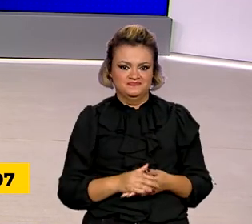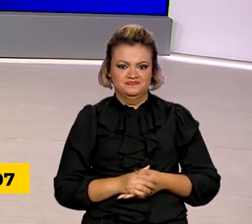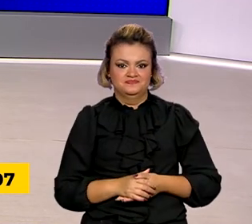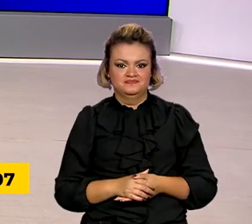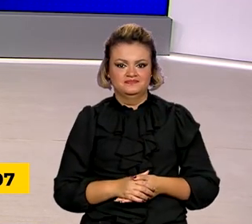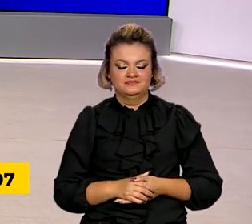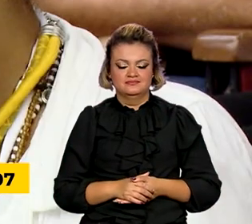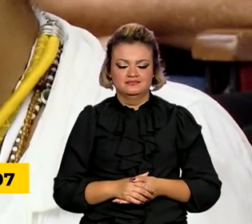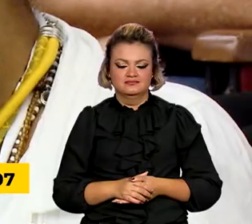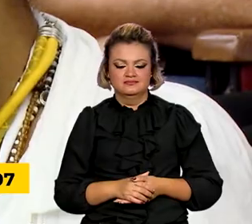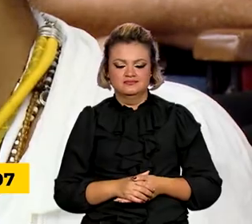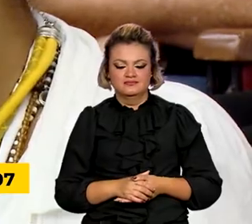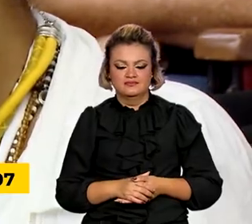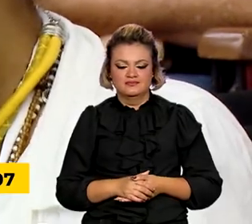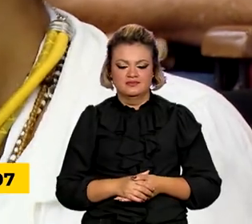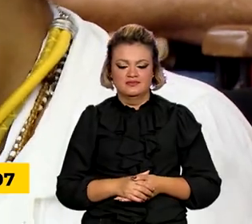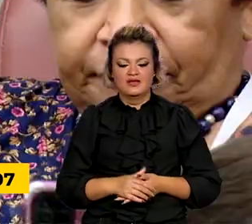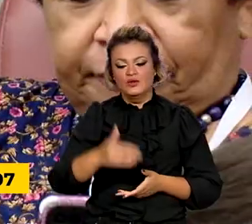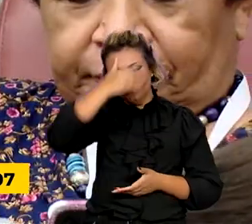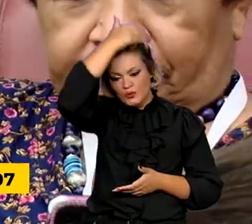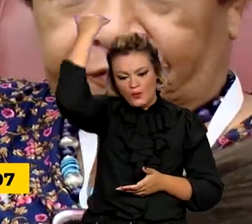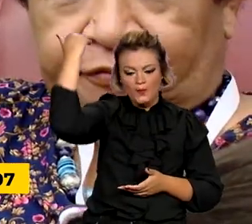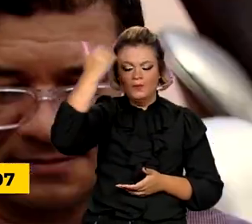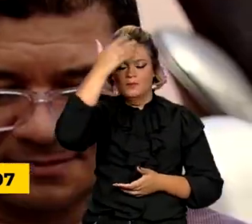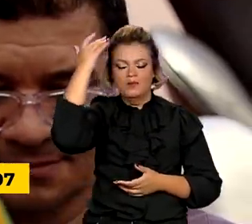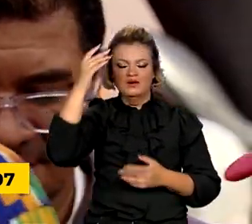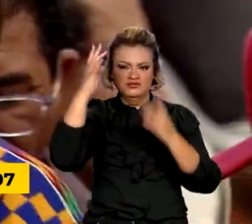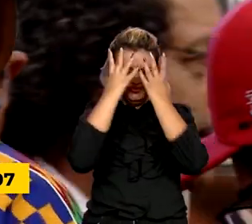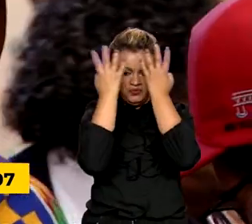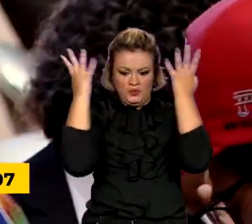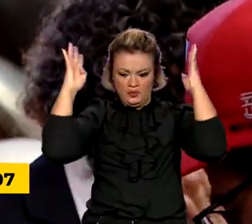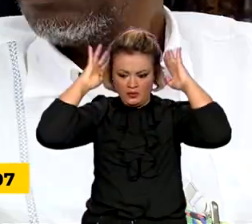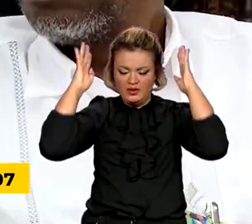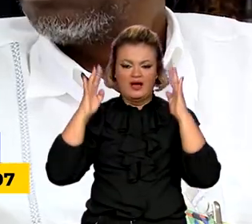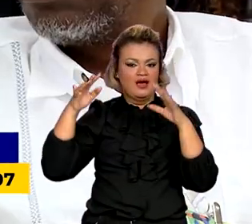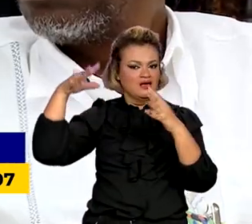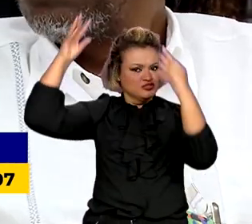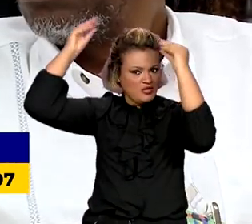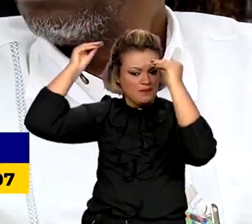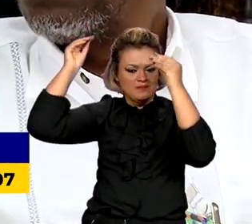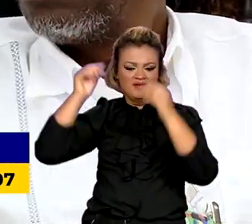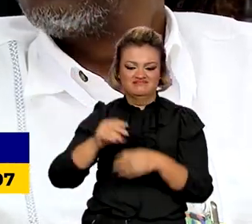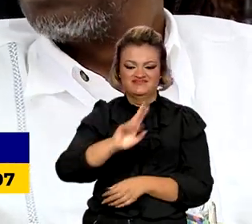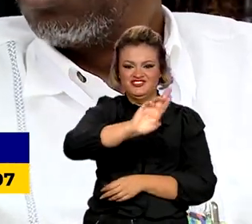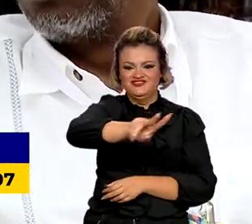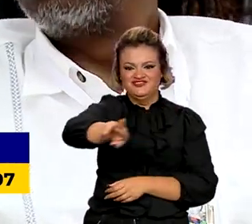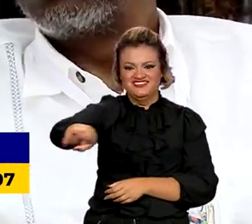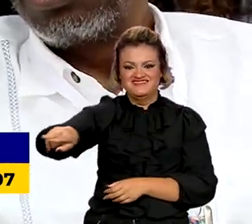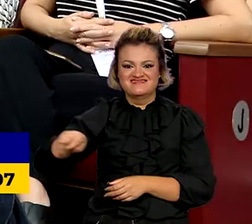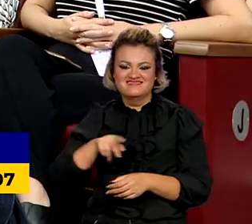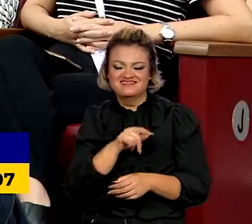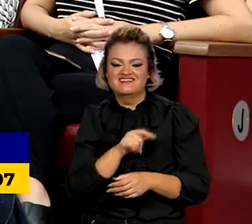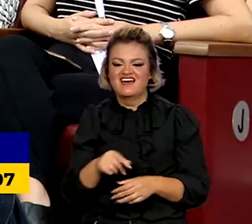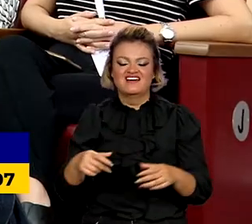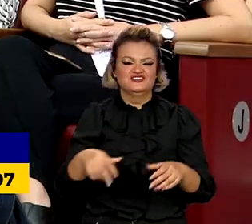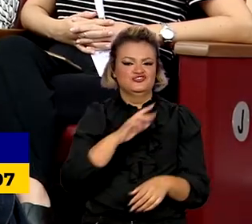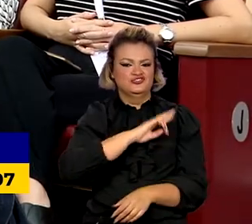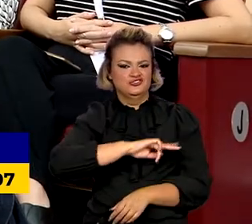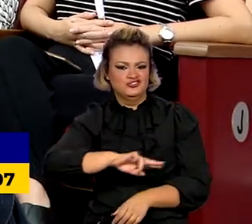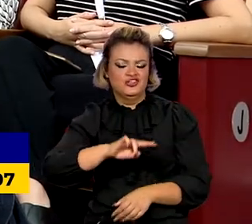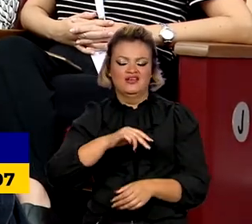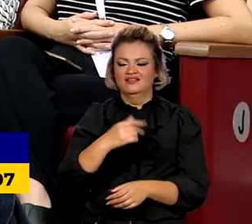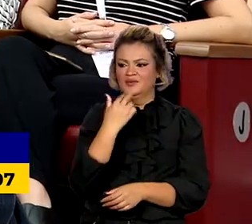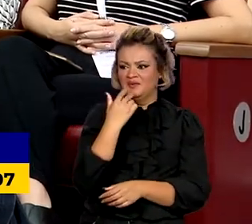federal. Turbantes, cocares, chapéu de couro. A diversidade de raça, gênero, religião e